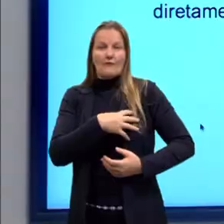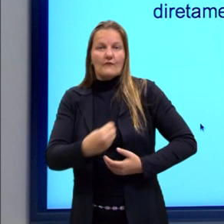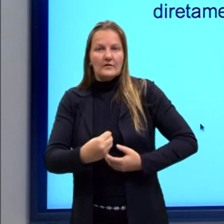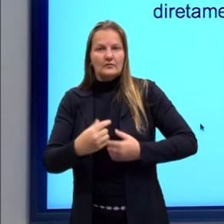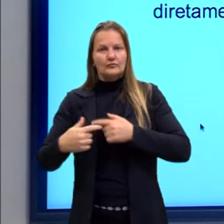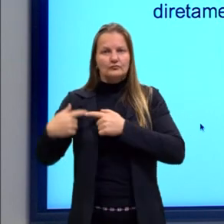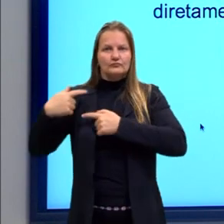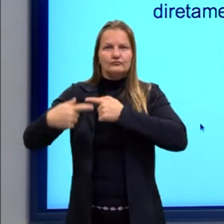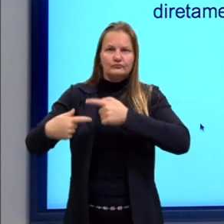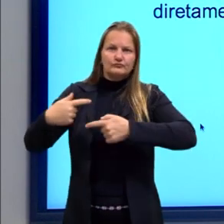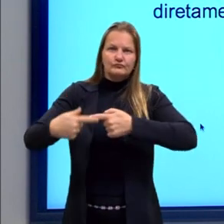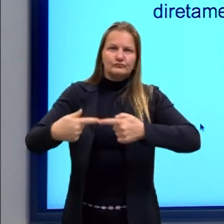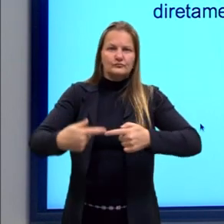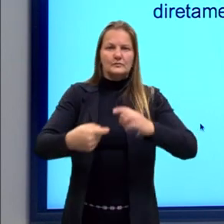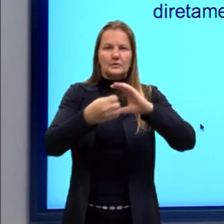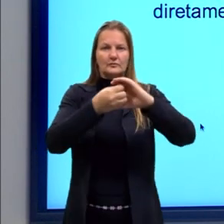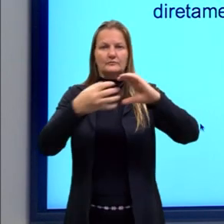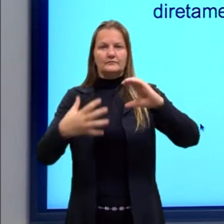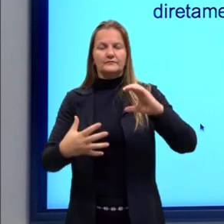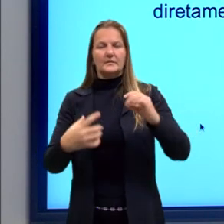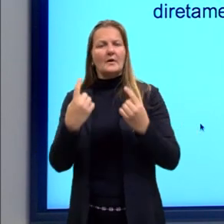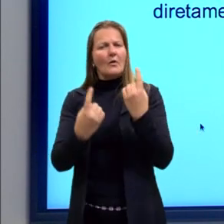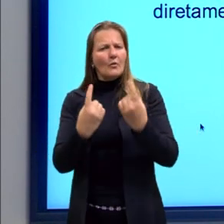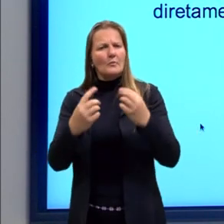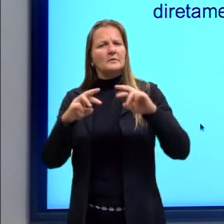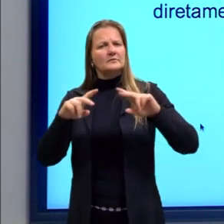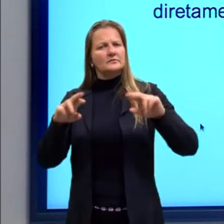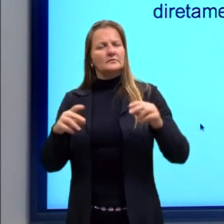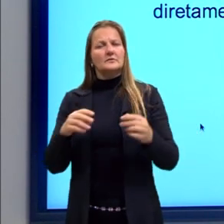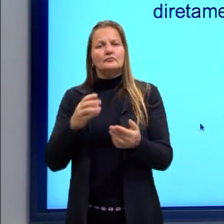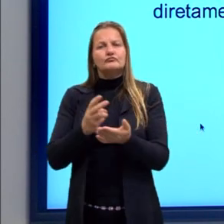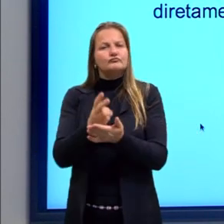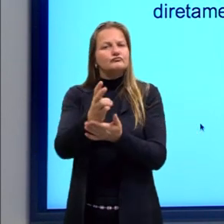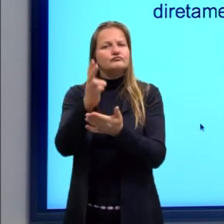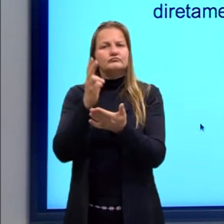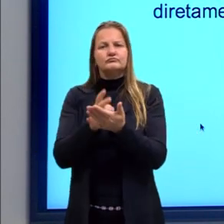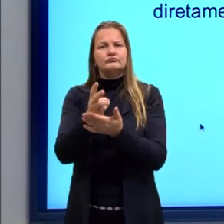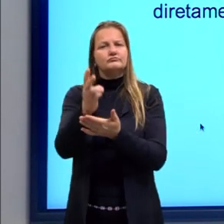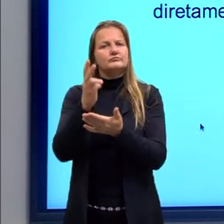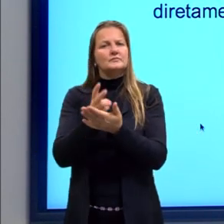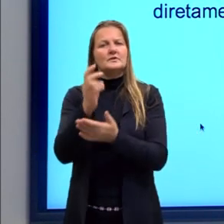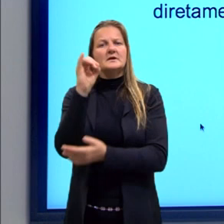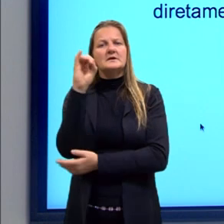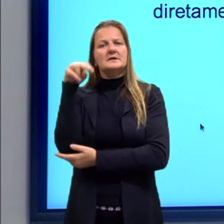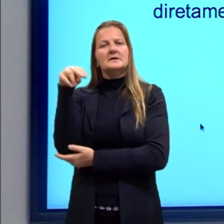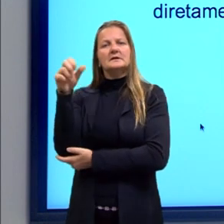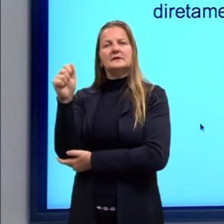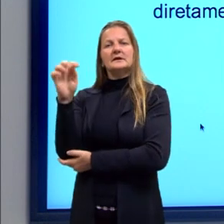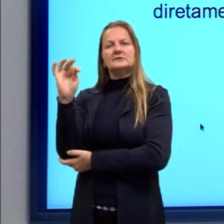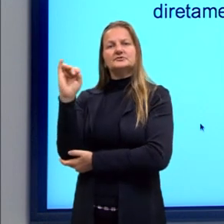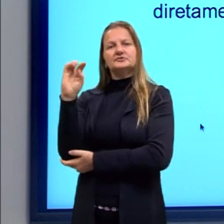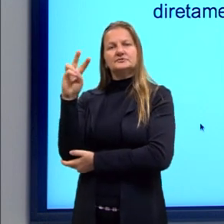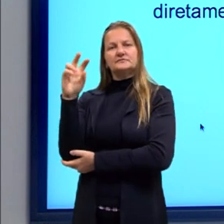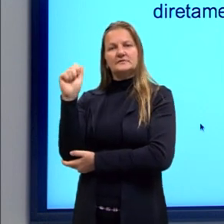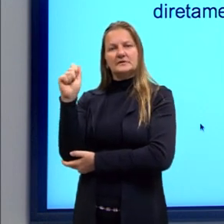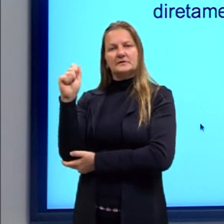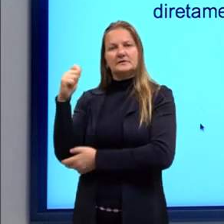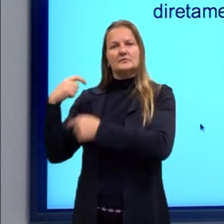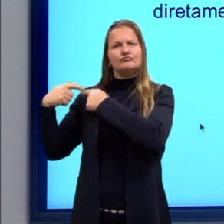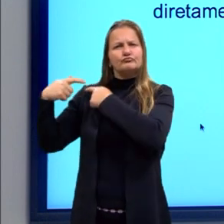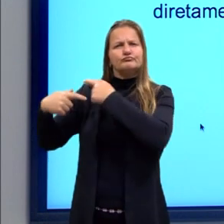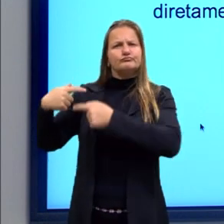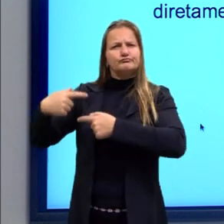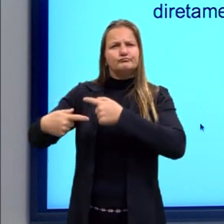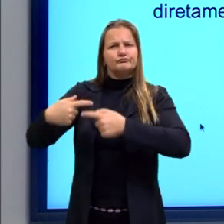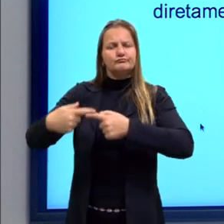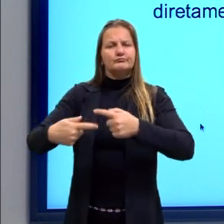algumas propriedades podem se manter inativas durante gerações. Porém,